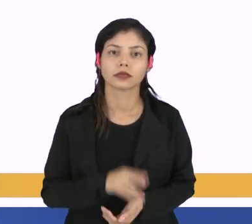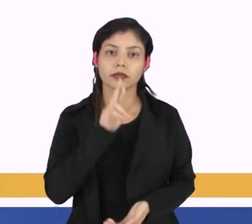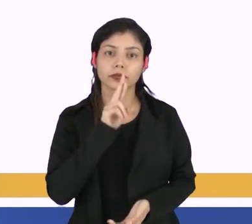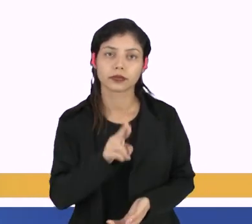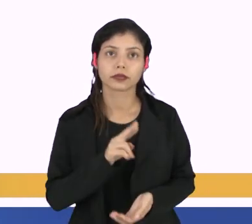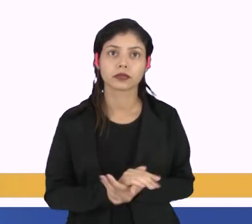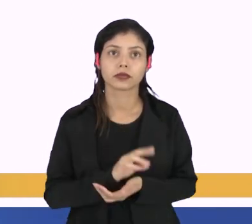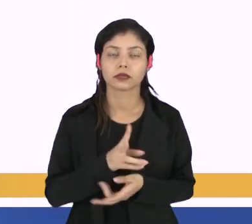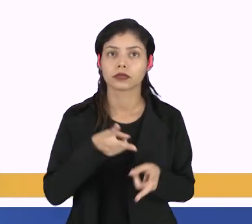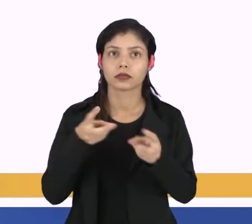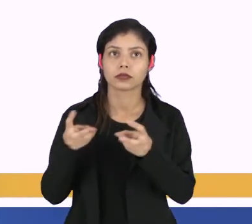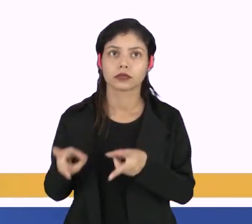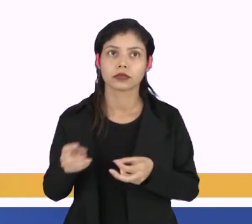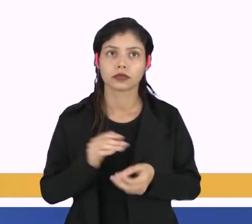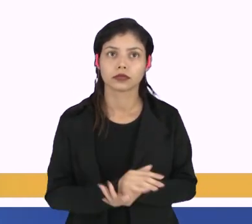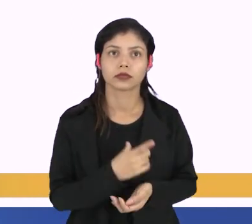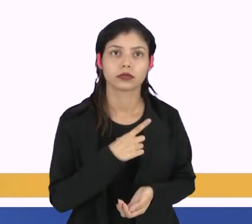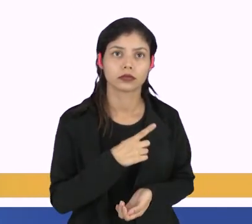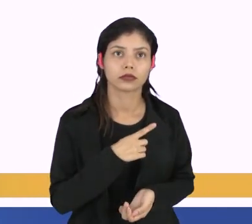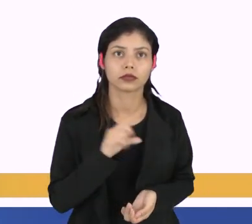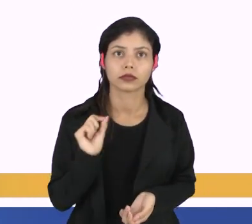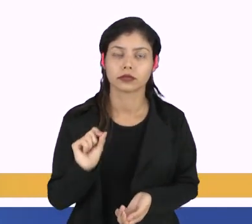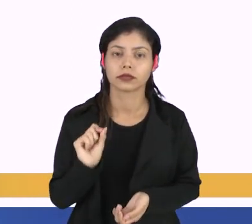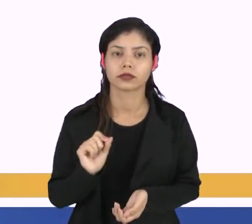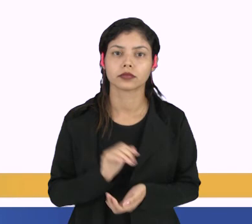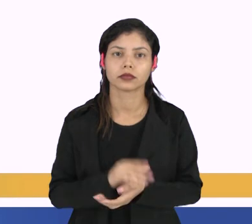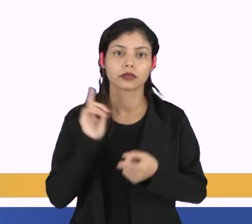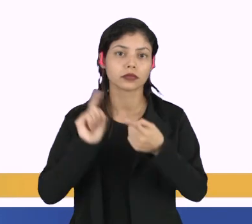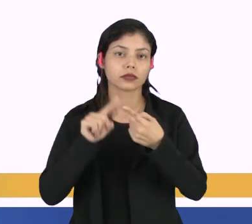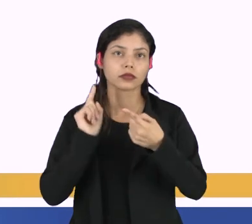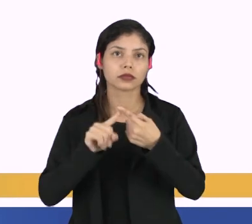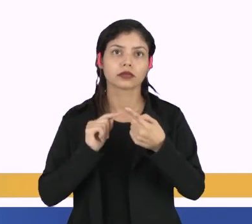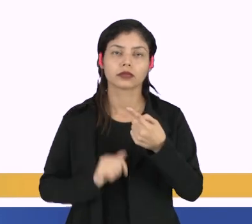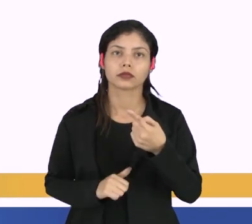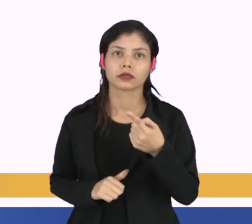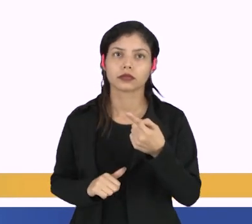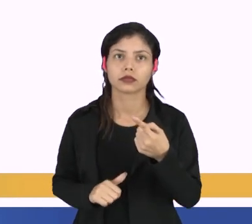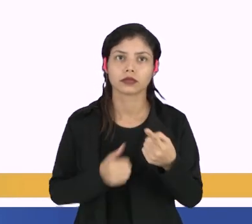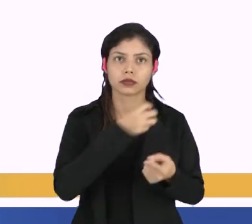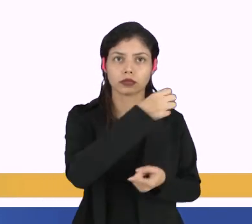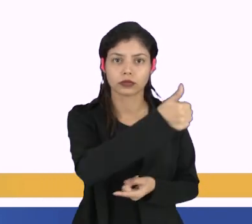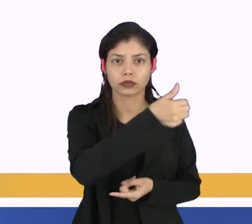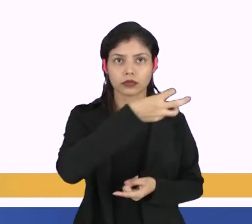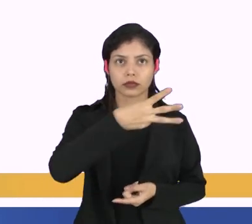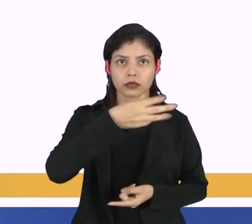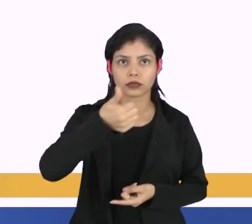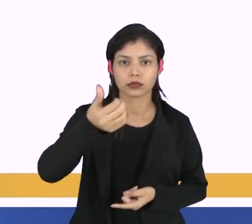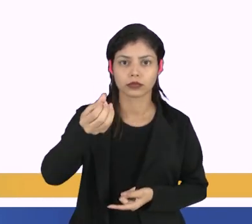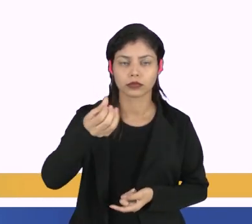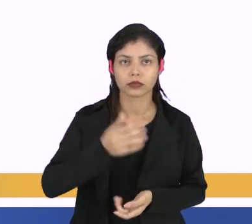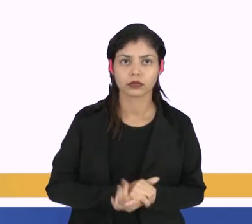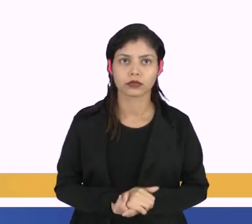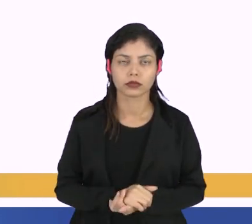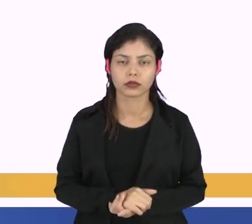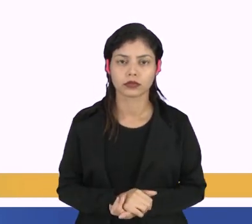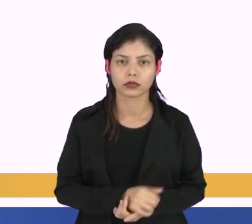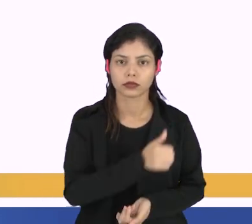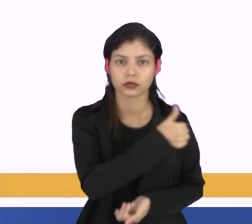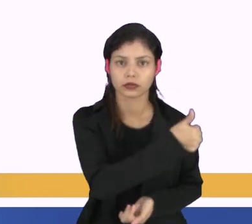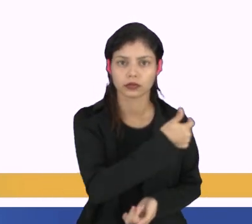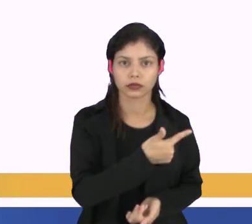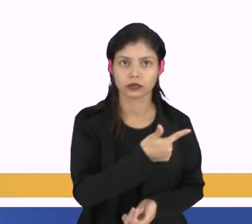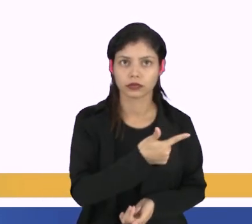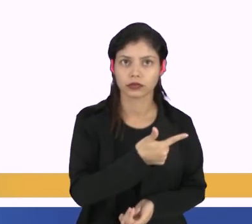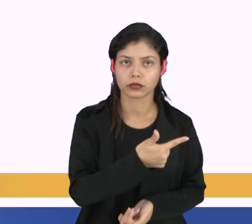resultado vocês percebem que nós vamos ter na primeira linha o 13 e o 16. E na